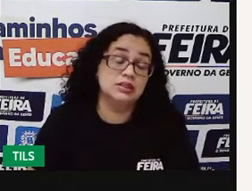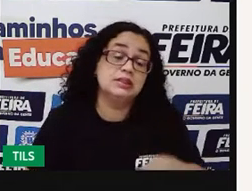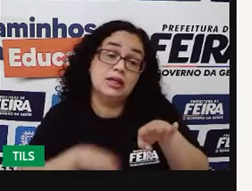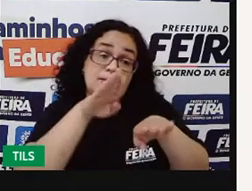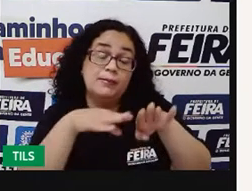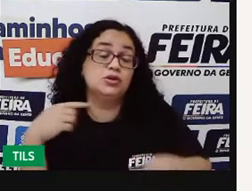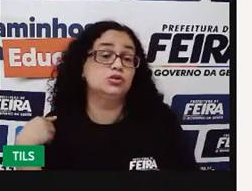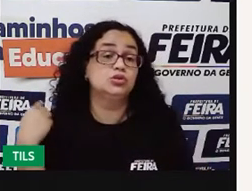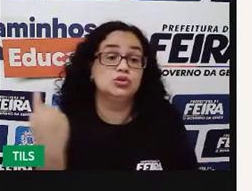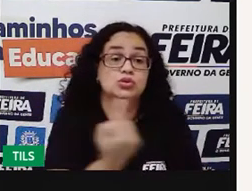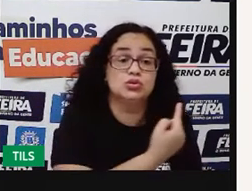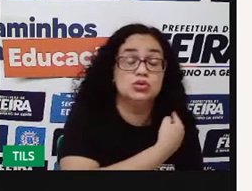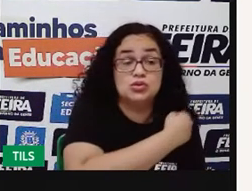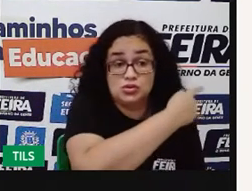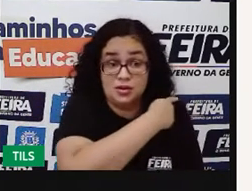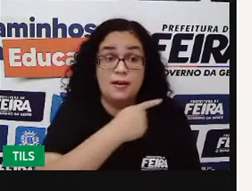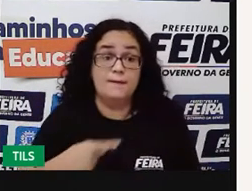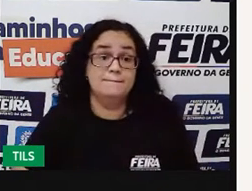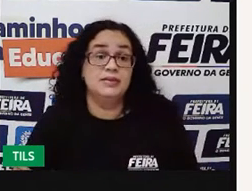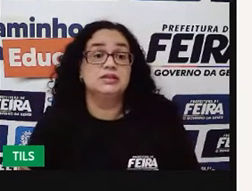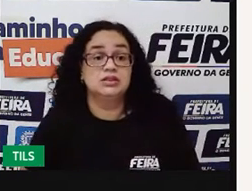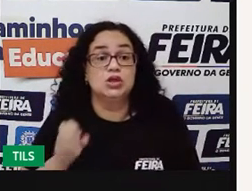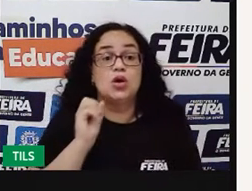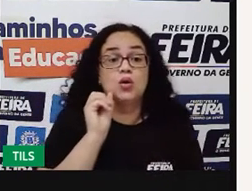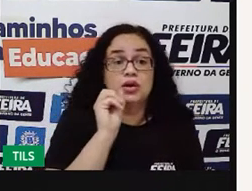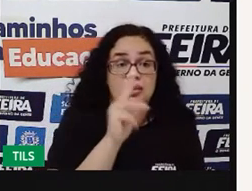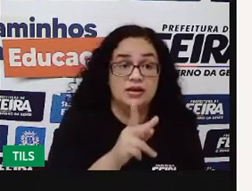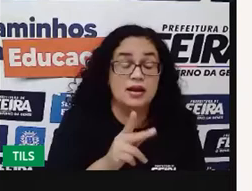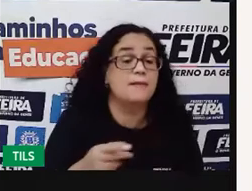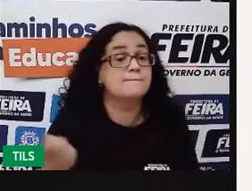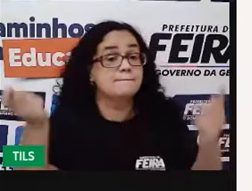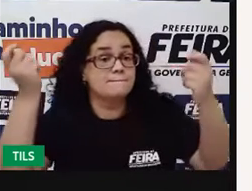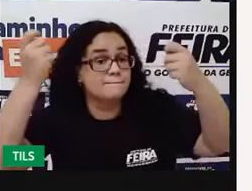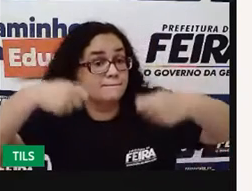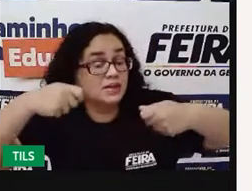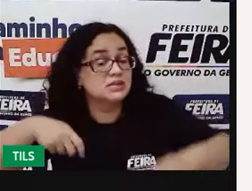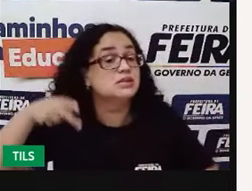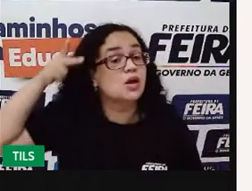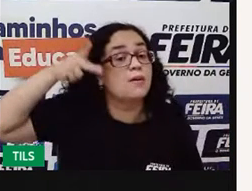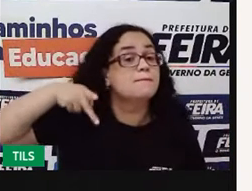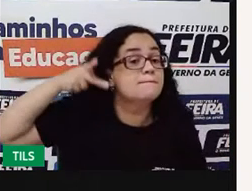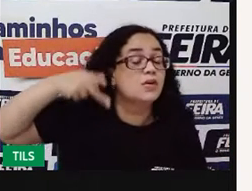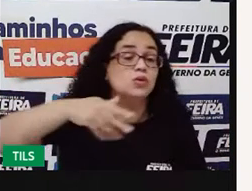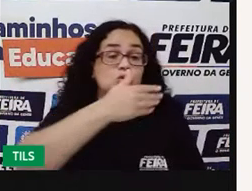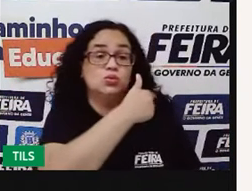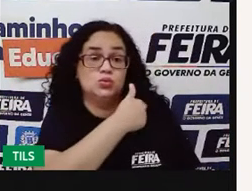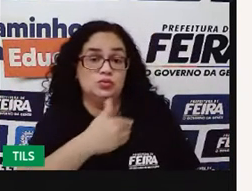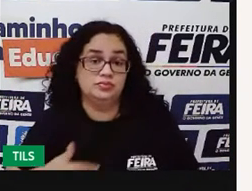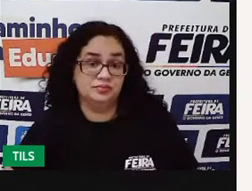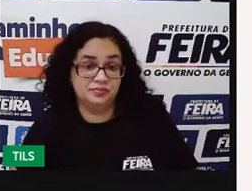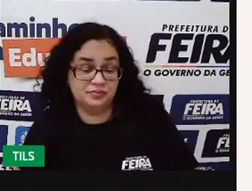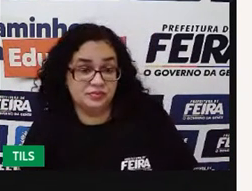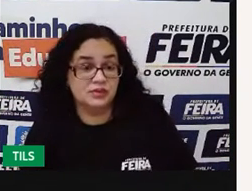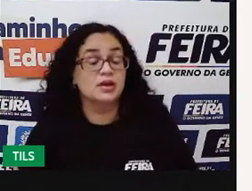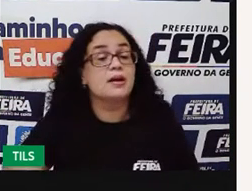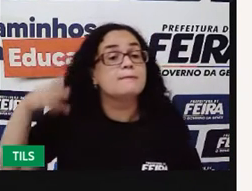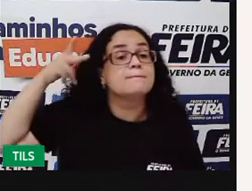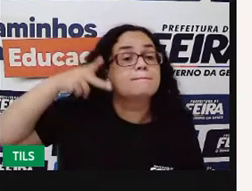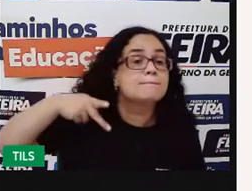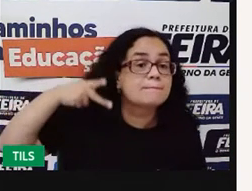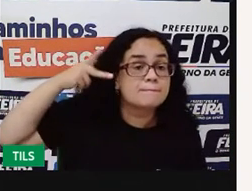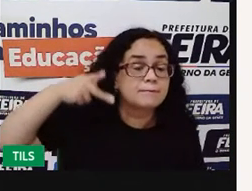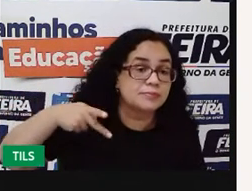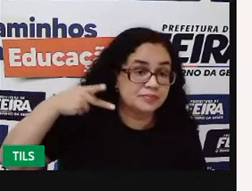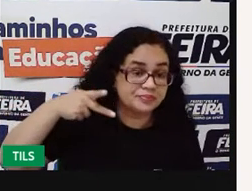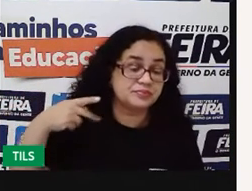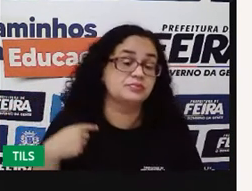presidente da república, certo? Por isso que a gente diz que precisam políticas públicas. São ações políticas que